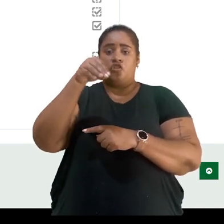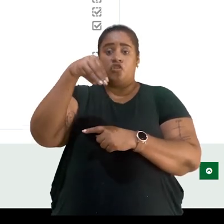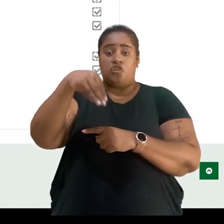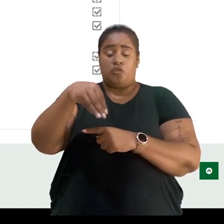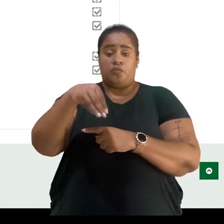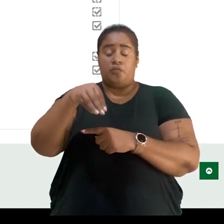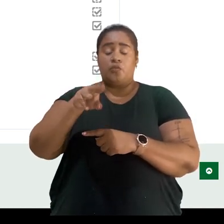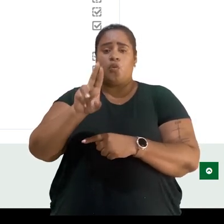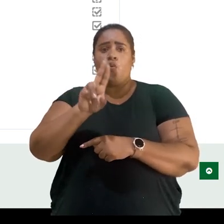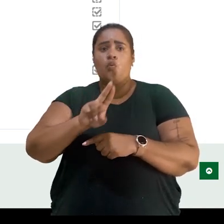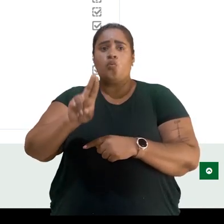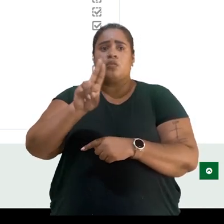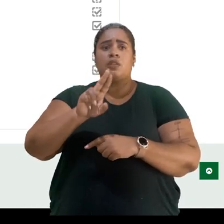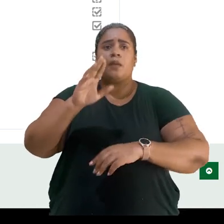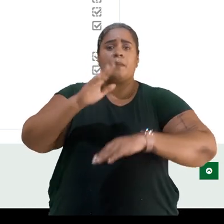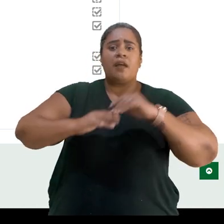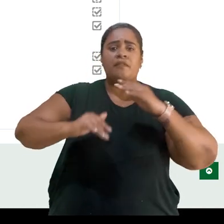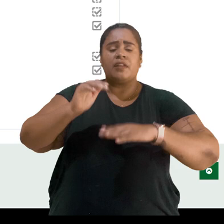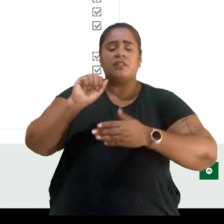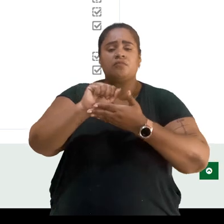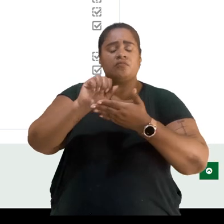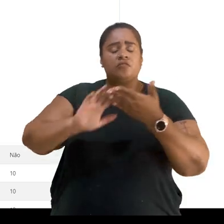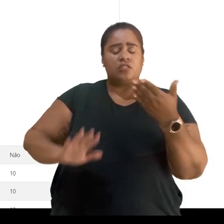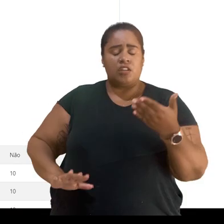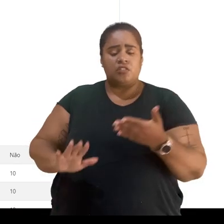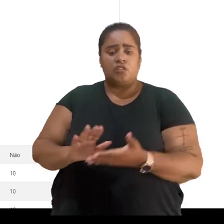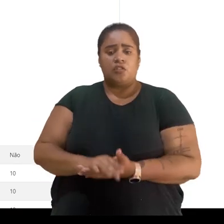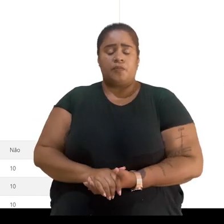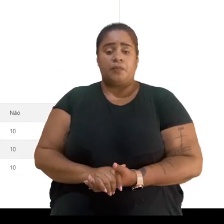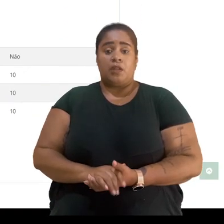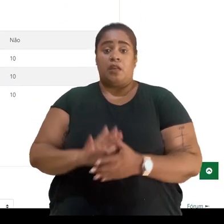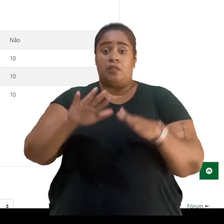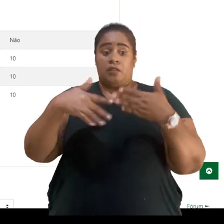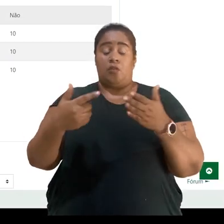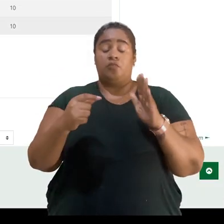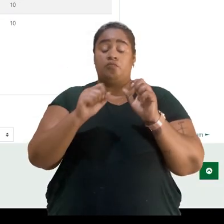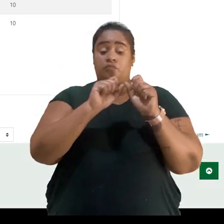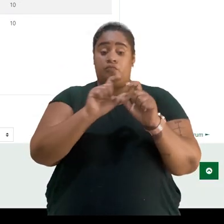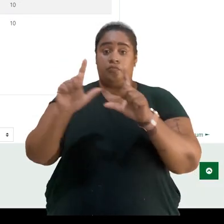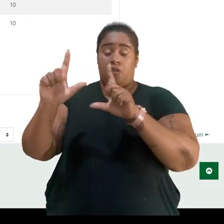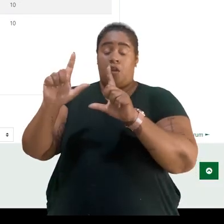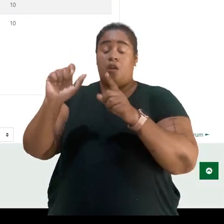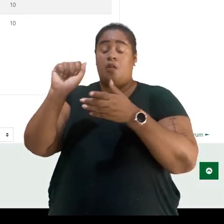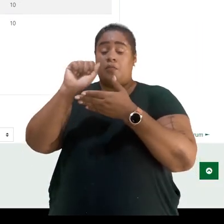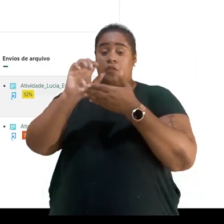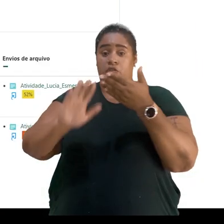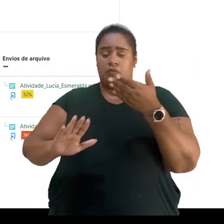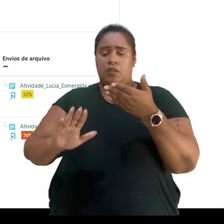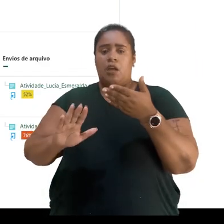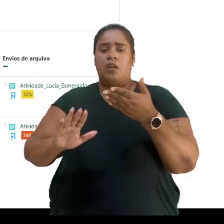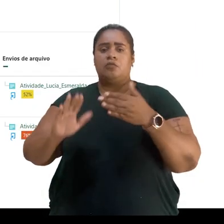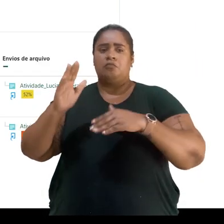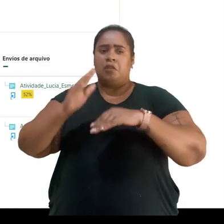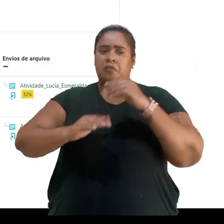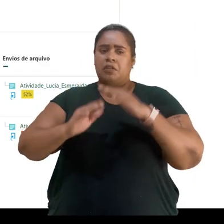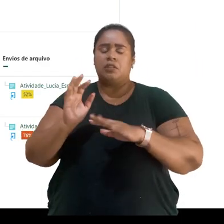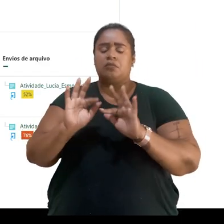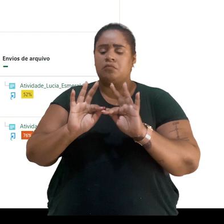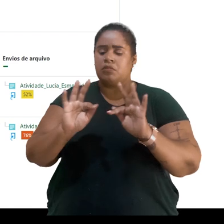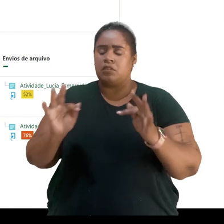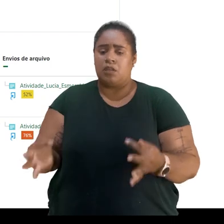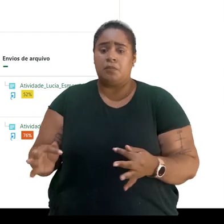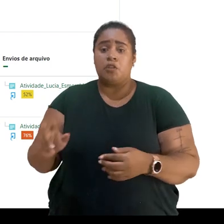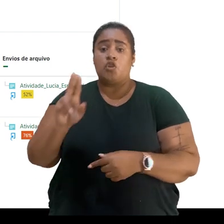habilitado na avaliação de uma tarefa. Então aqui nós temos uma tarefa com avaliação simples